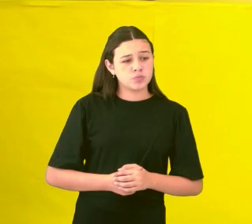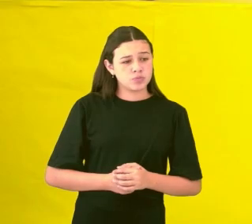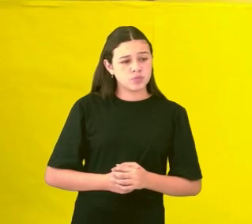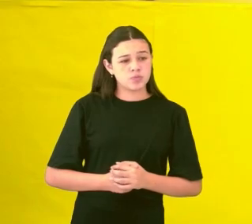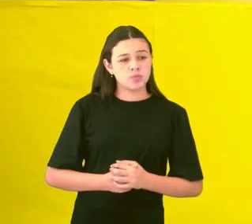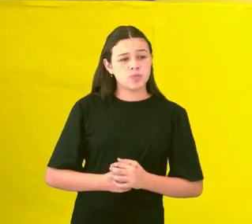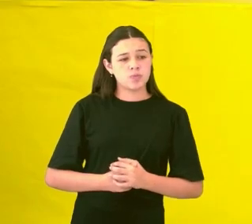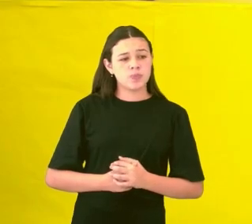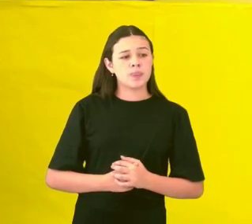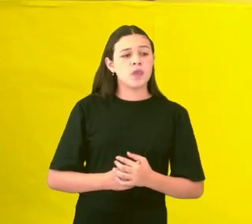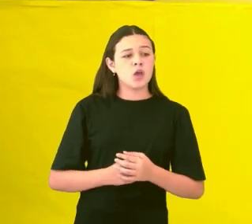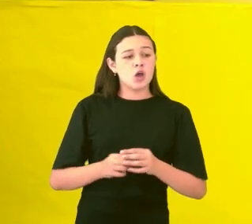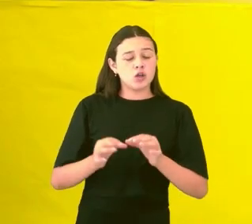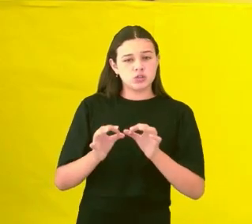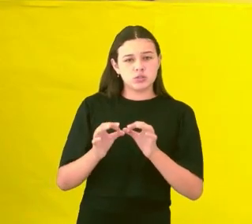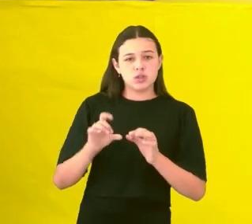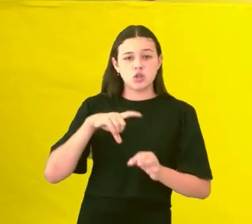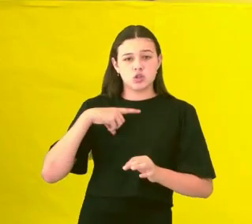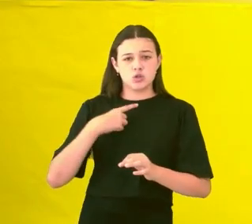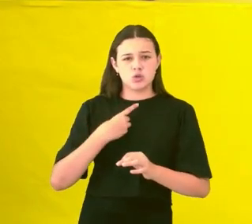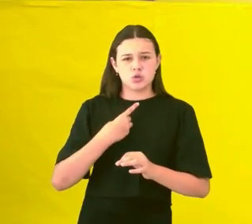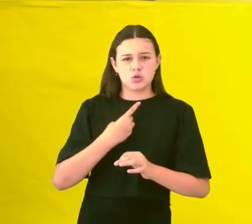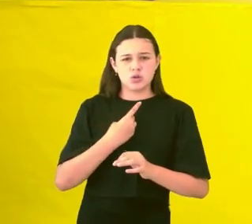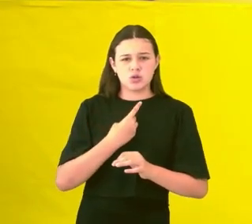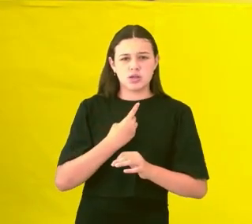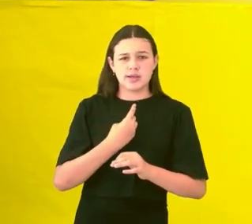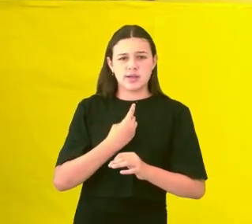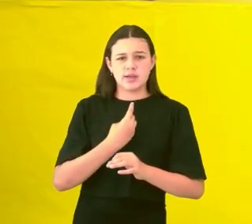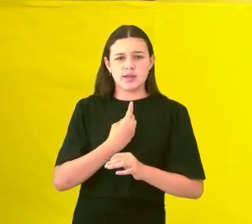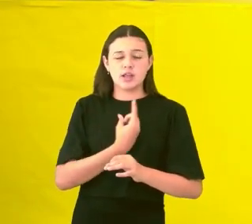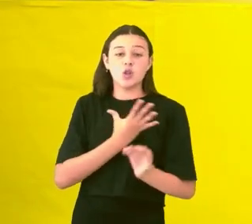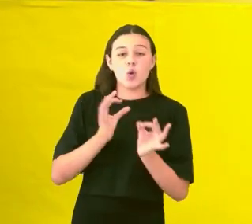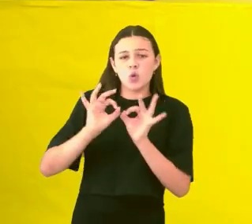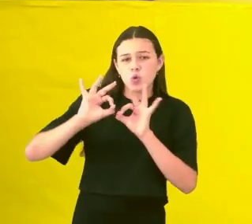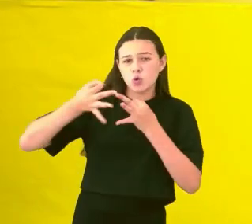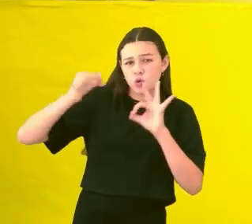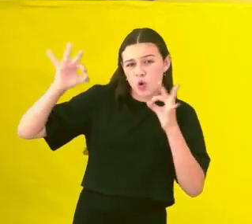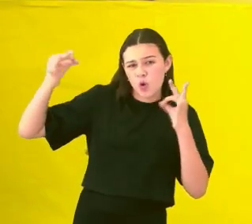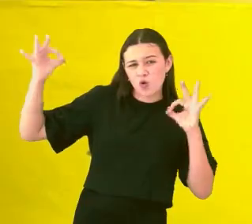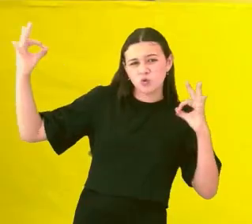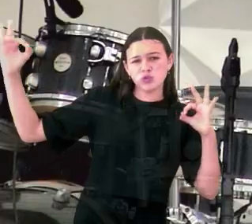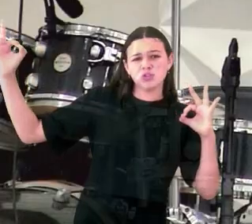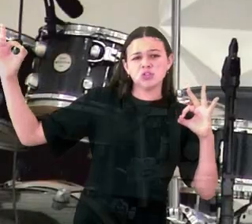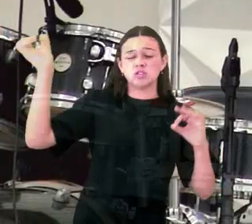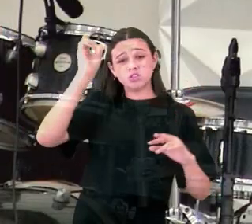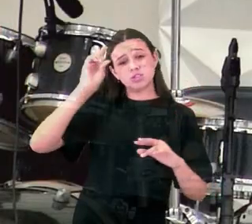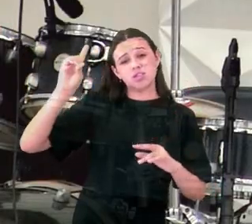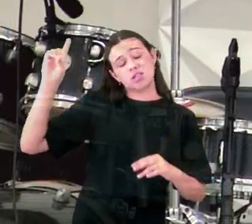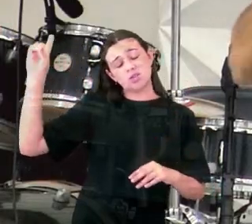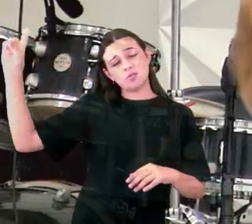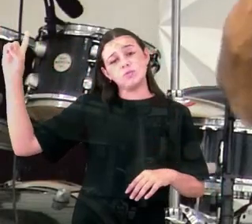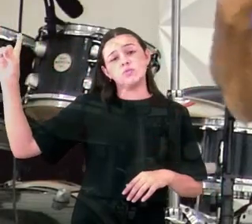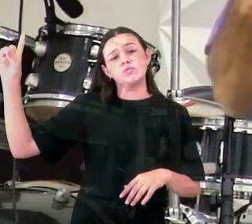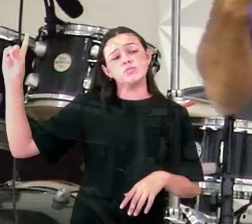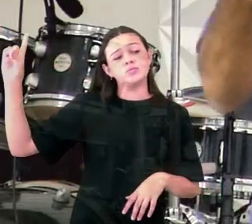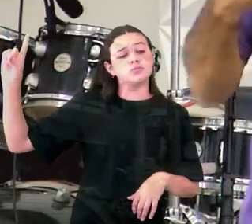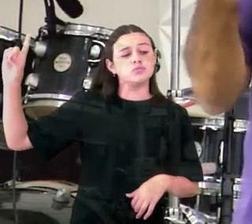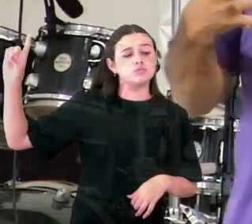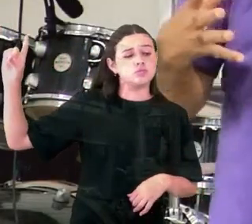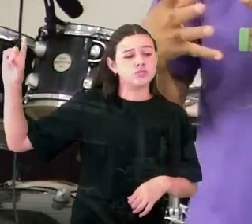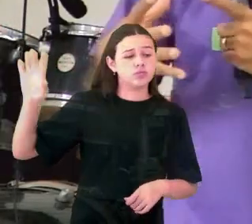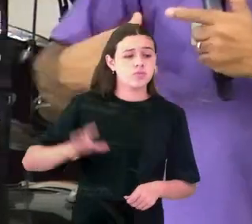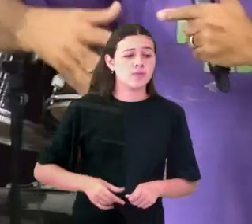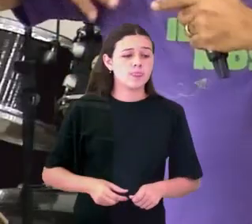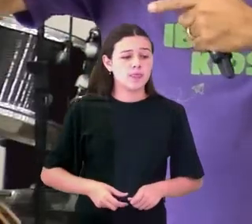todos os princípios de Deus sobre a vida. E o que que resta? O retorno ao caos. Se eu lhe perguntar, por que que as nossas famílias